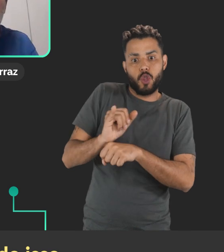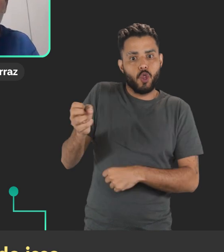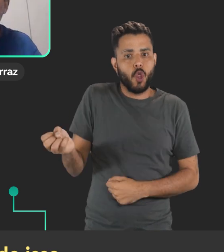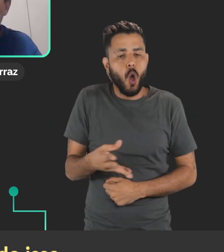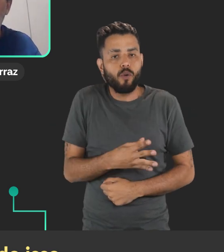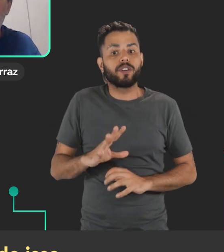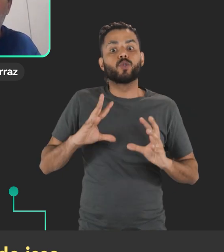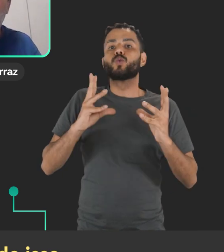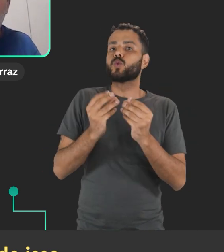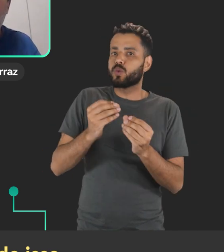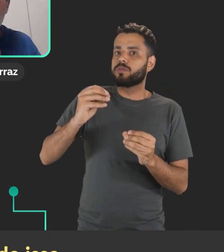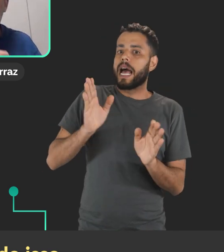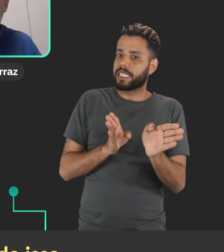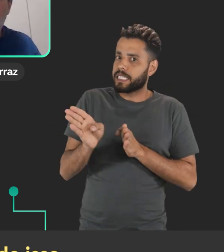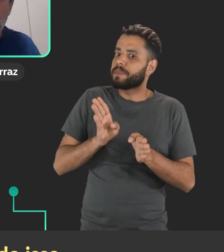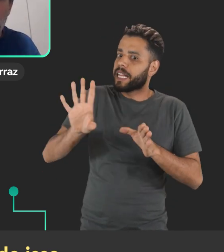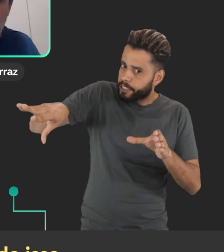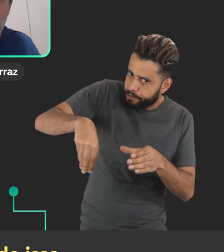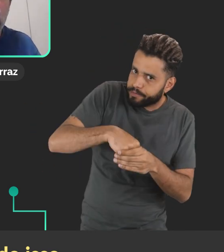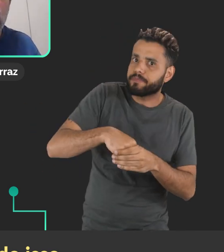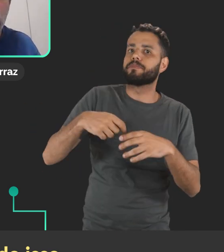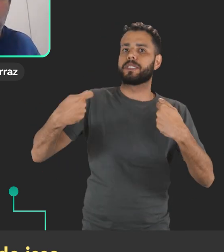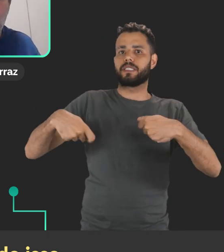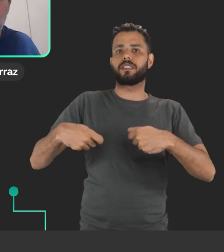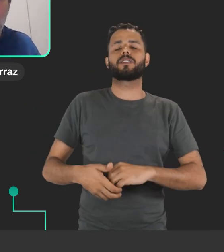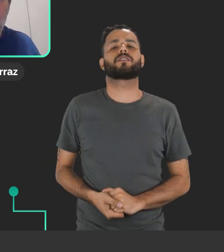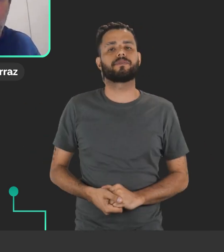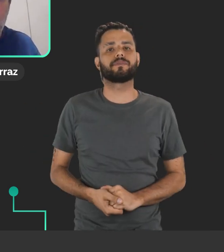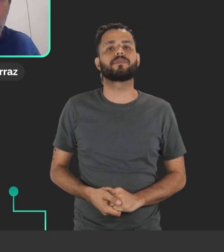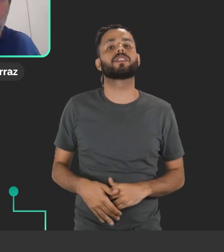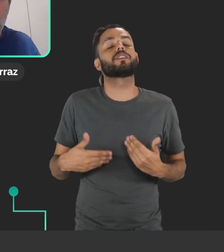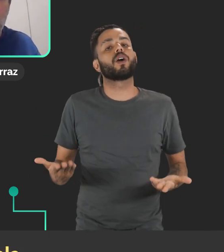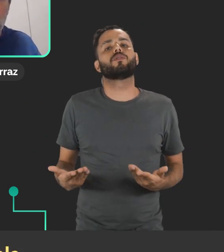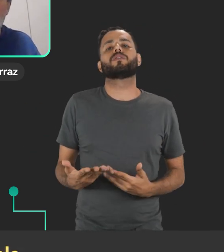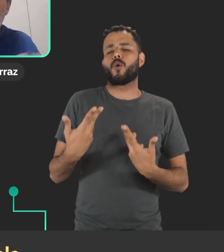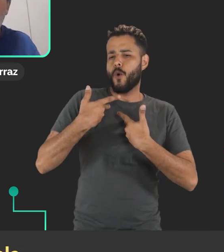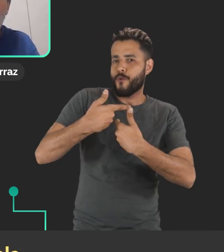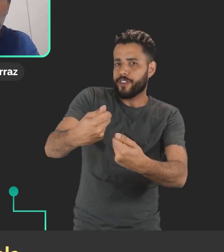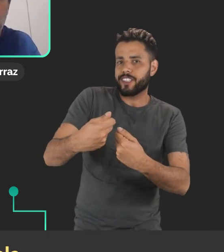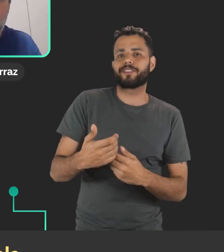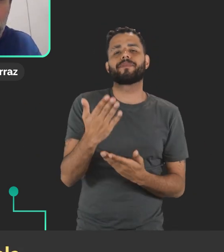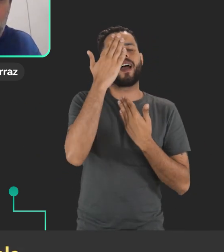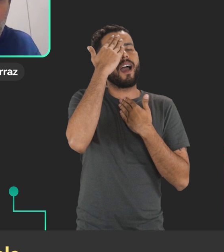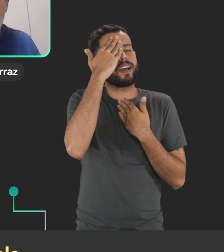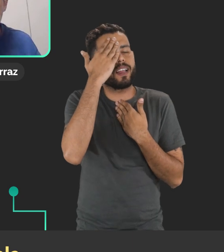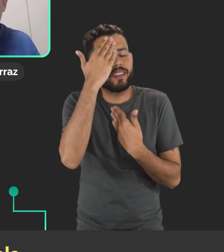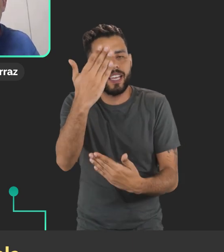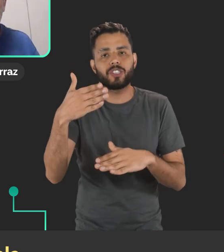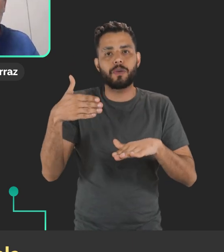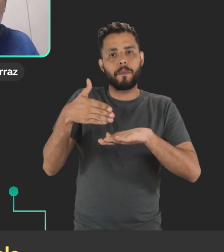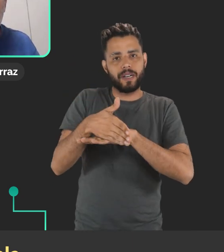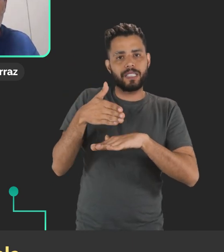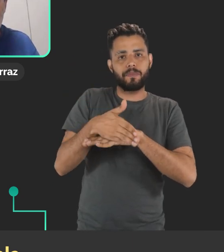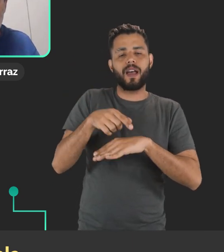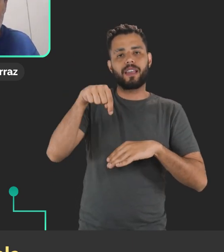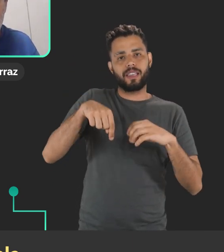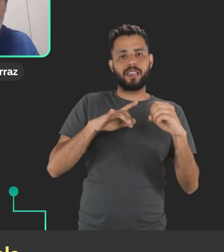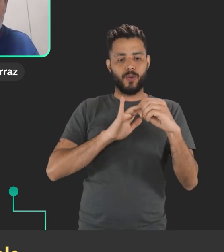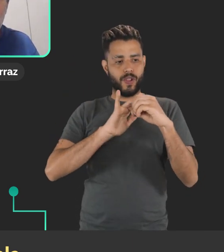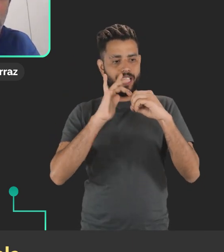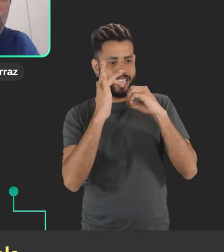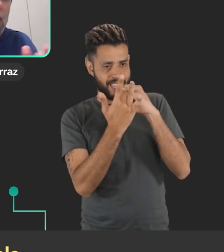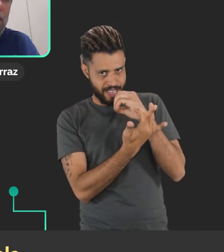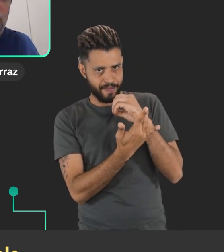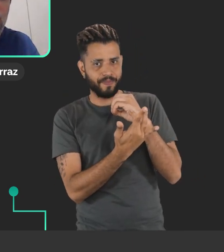recursos, e tudo isso tem que contemplar a acessibilidade também. Bom, mais uma vez eu agradeço pelo convite de